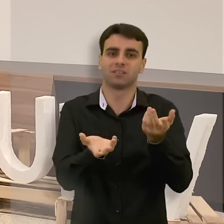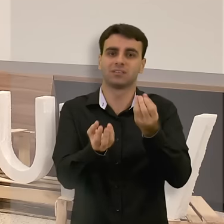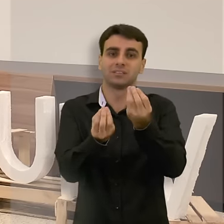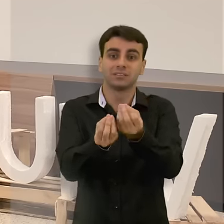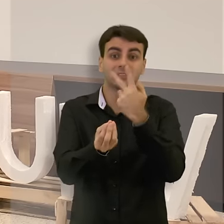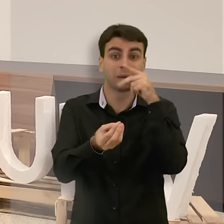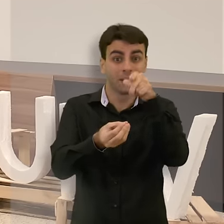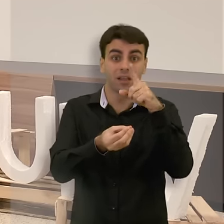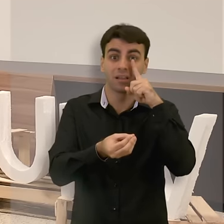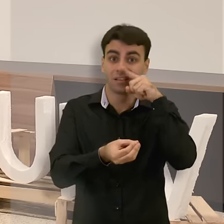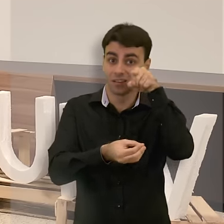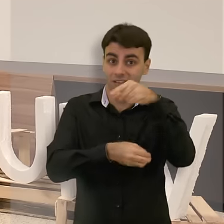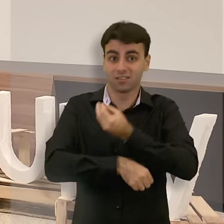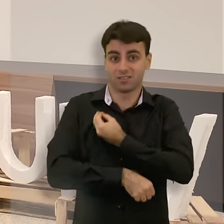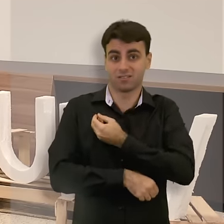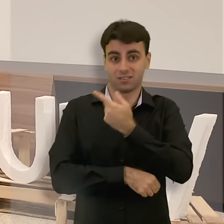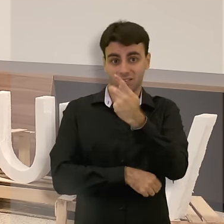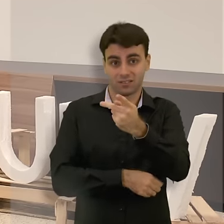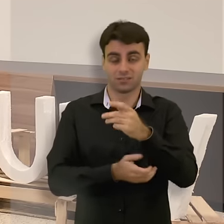colocando em risco a vida deles.